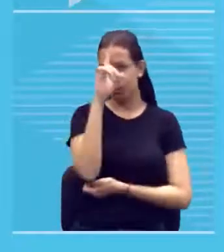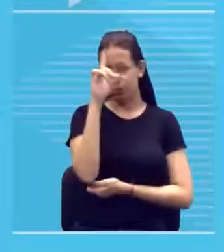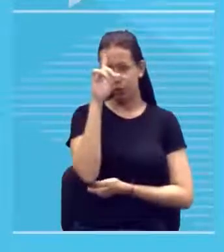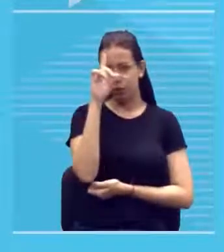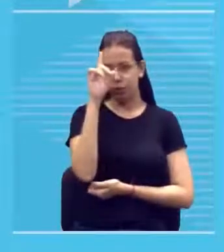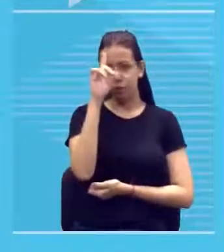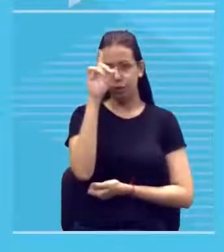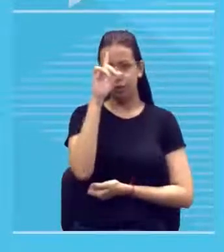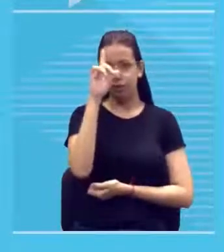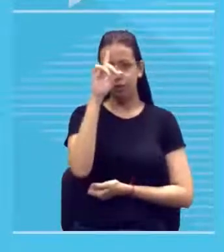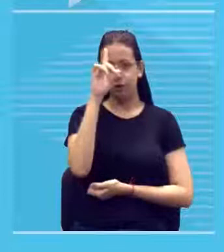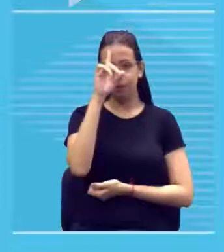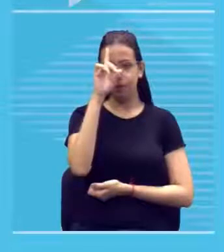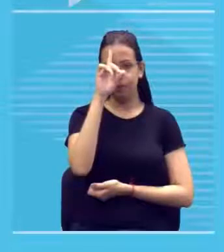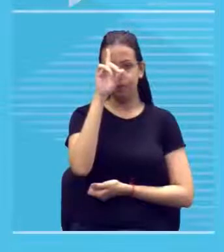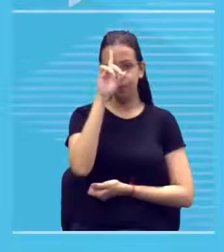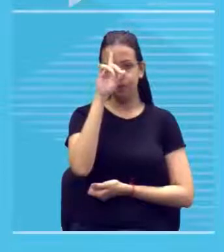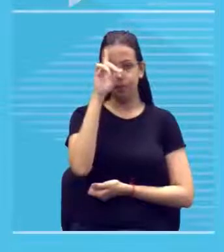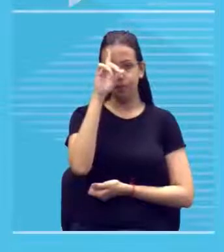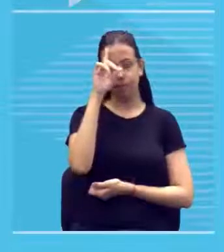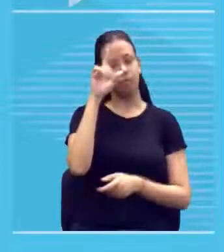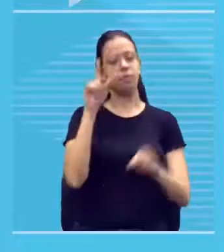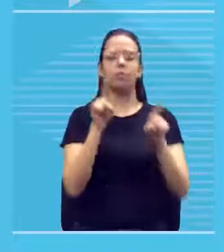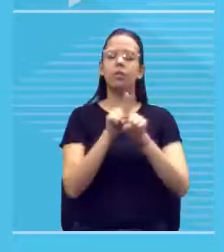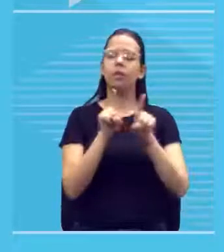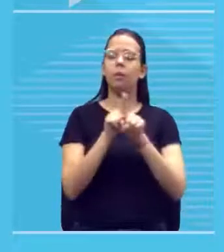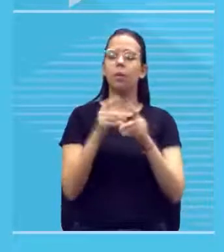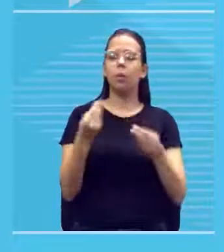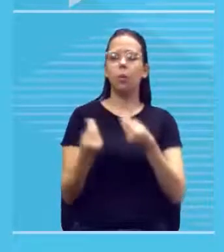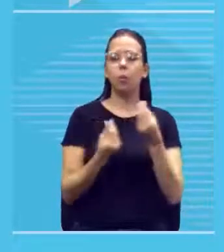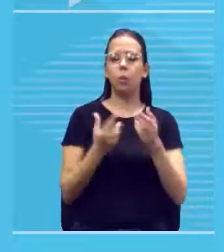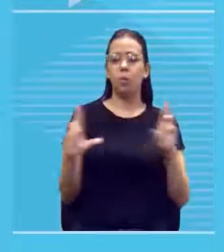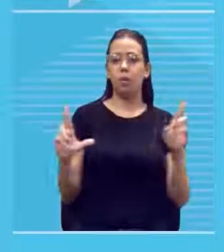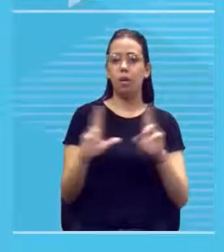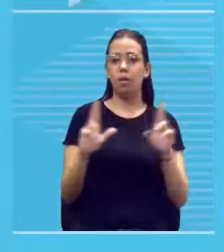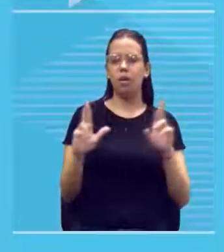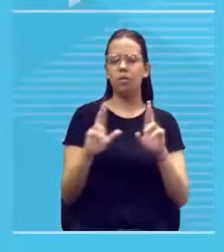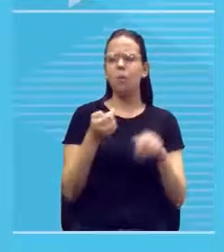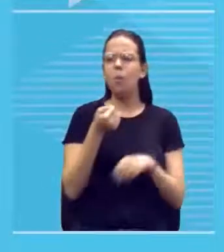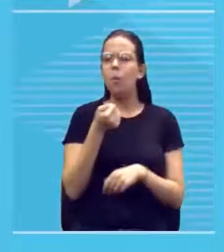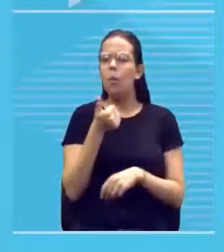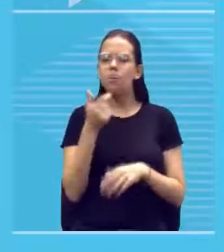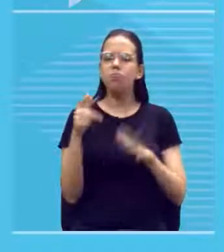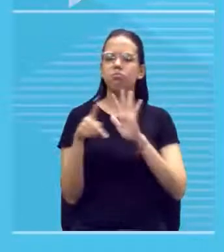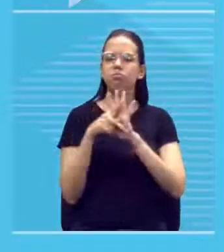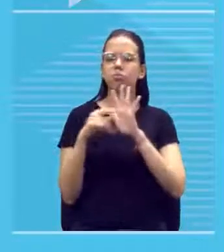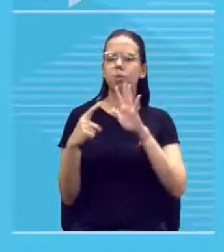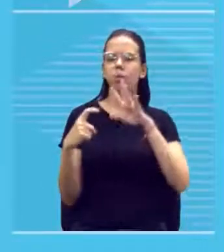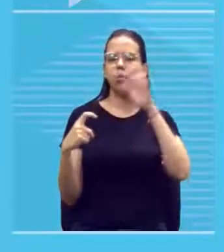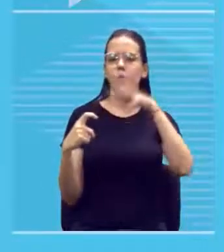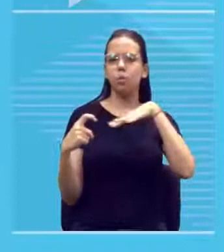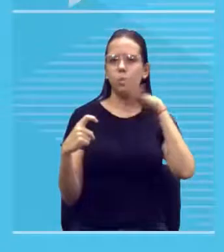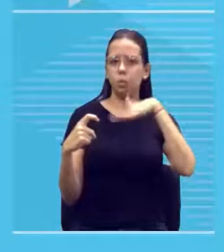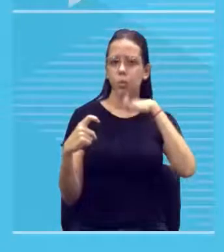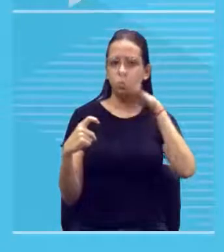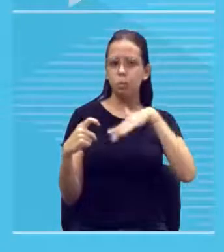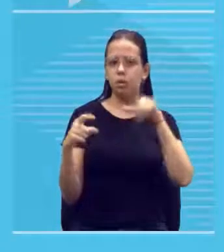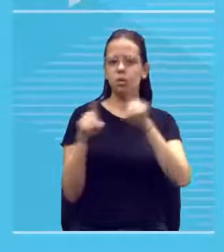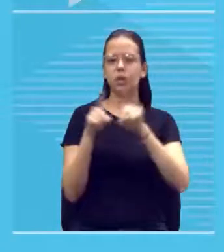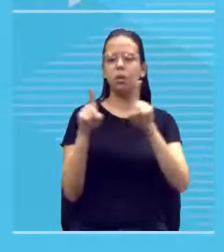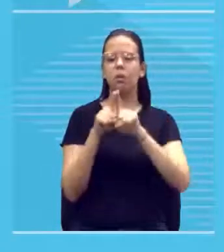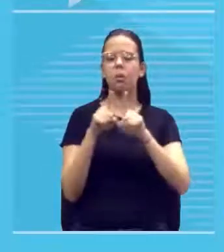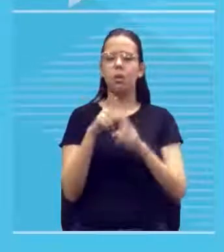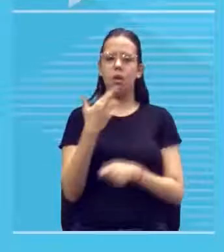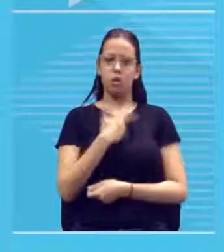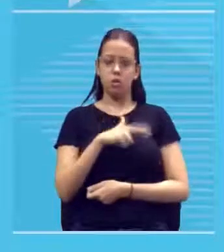a relação quase mítica religiosa mesmo do ato de